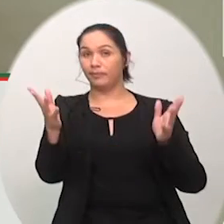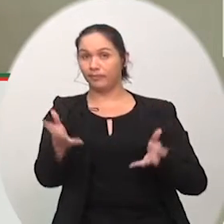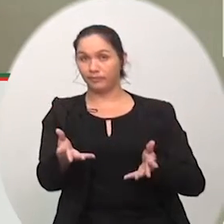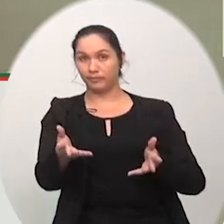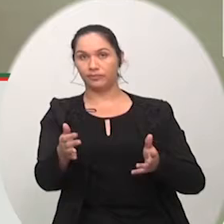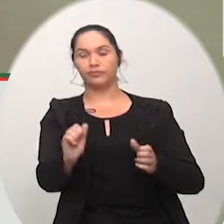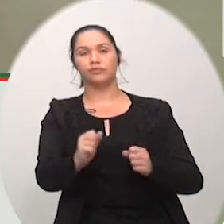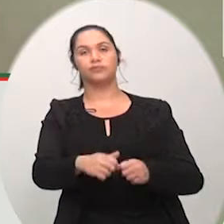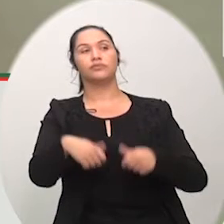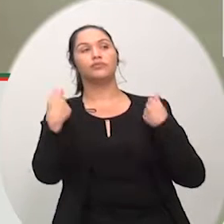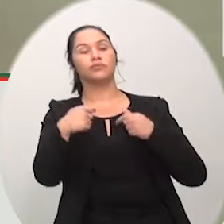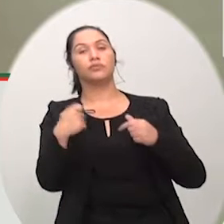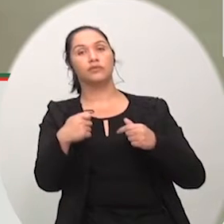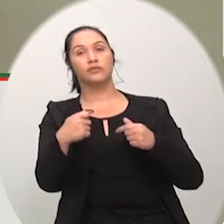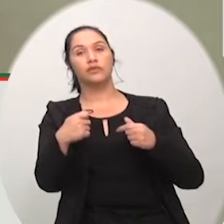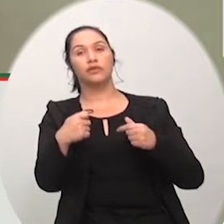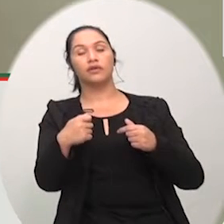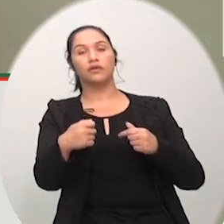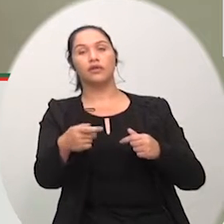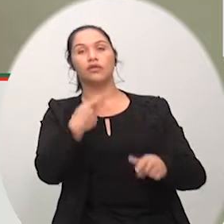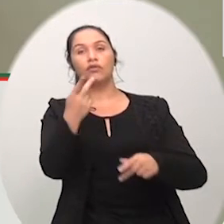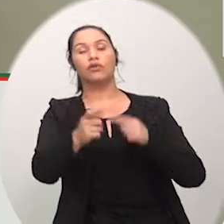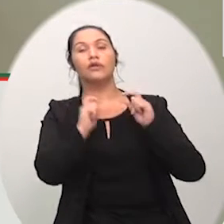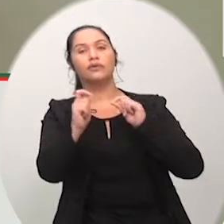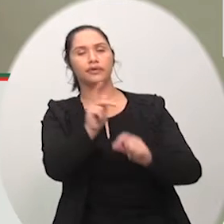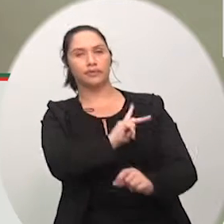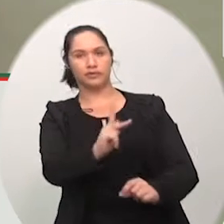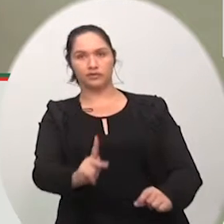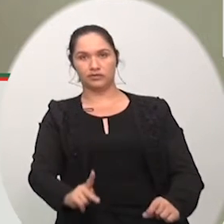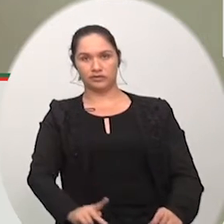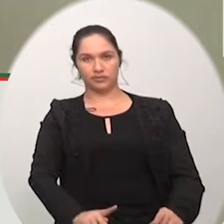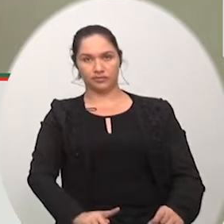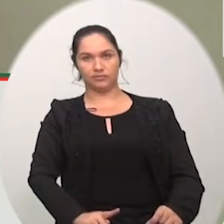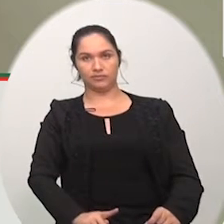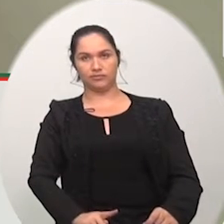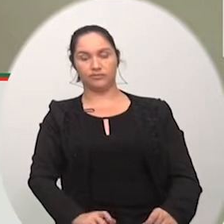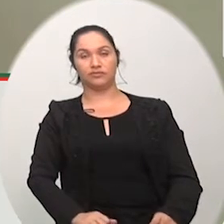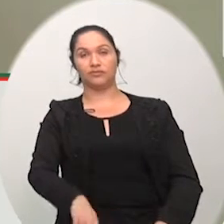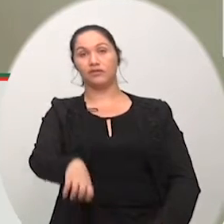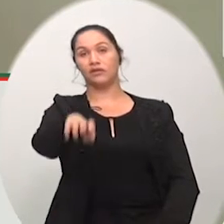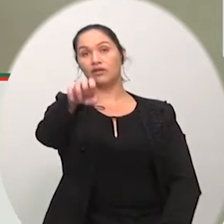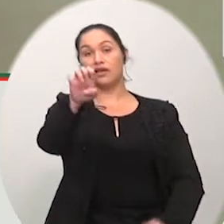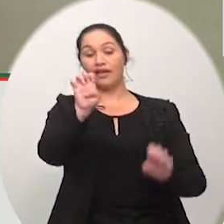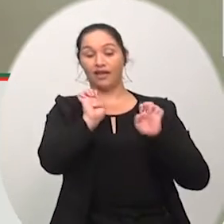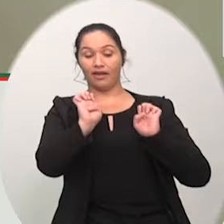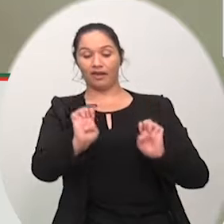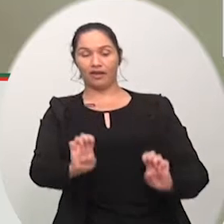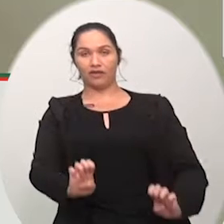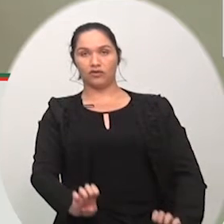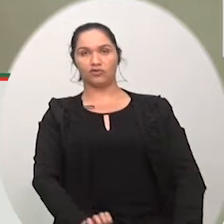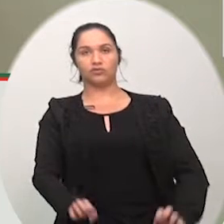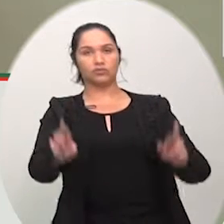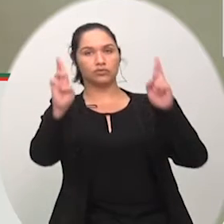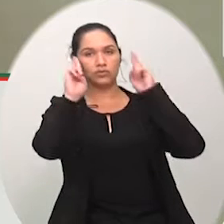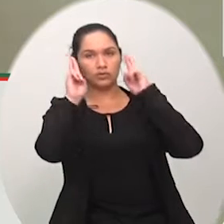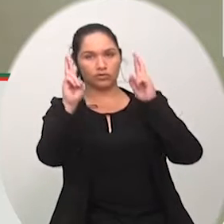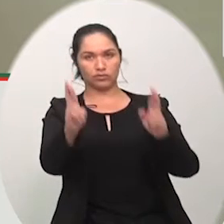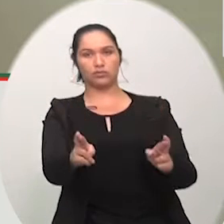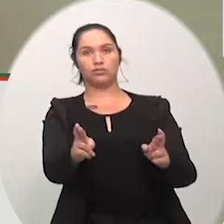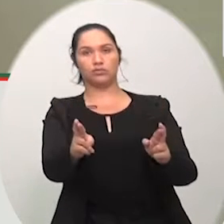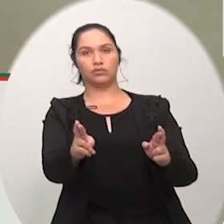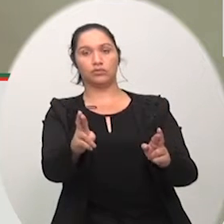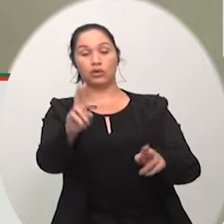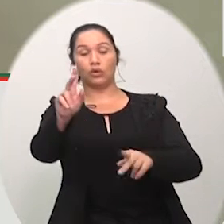permite os colegas vereadores gostaria de falar um pouco sobre ética e respeito pelo trabalho dos colegas